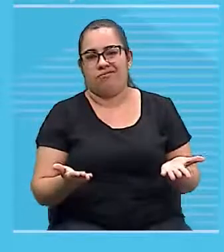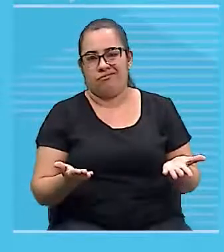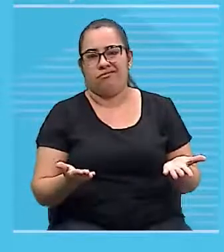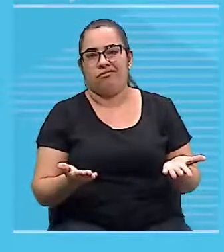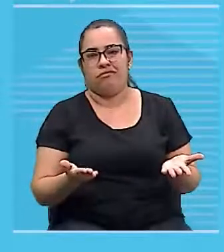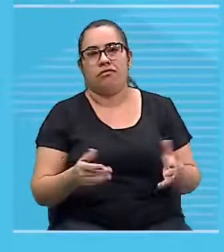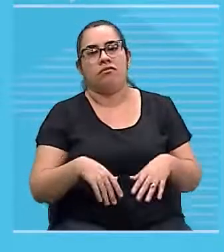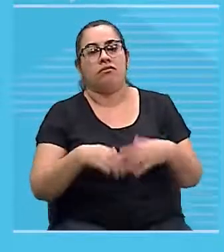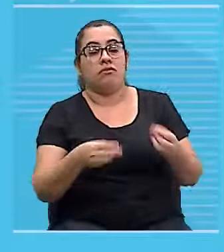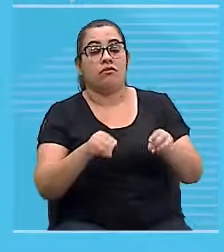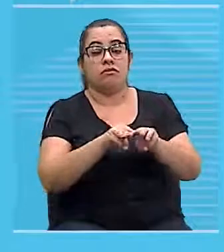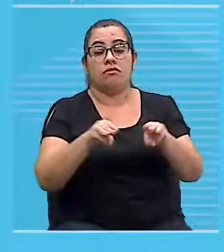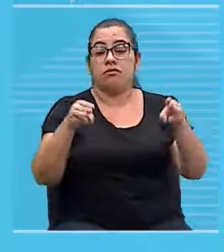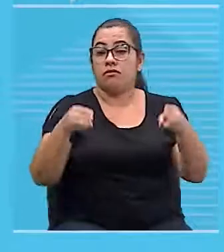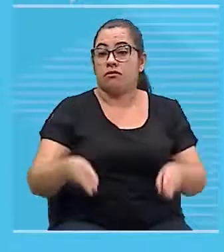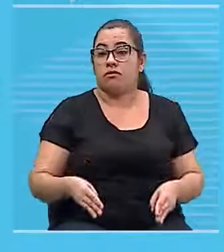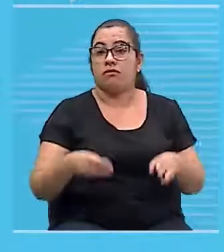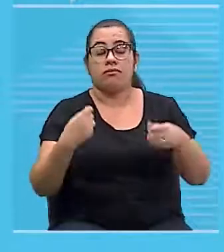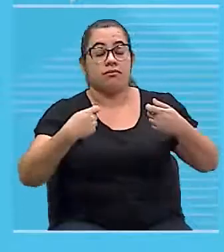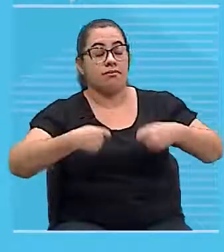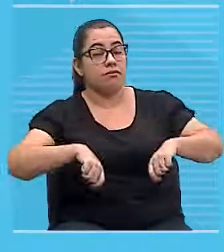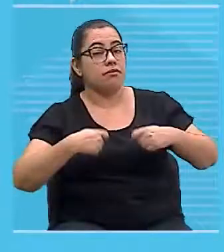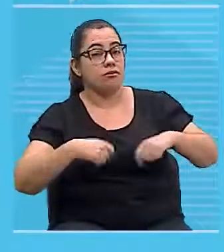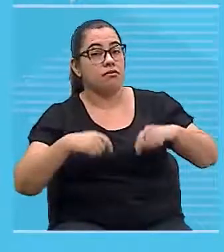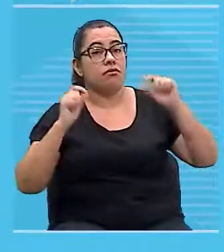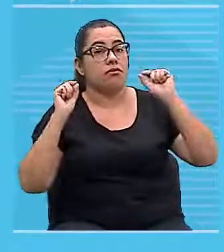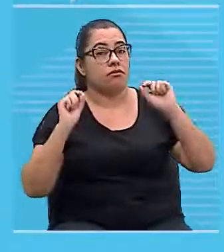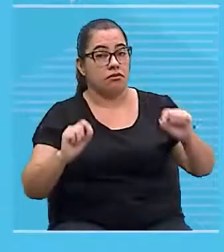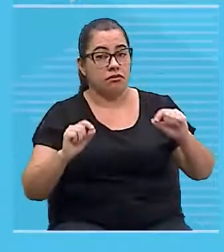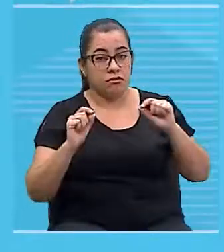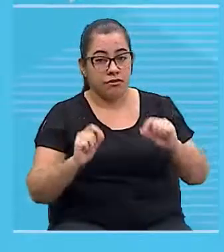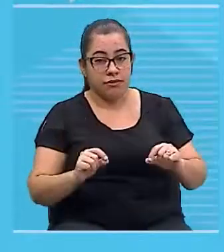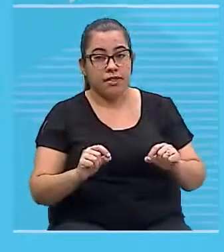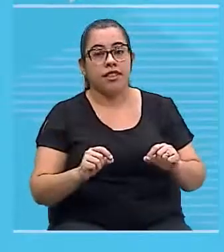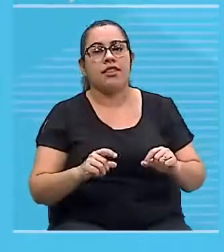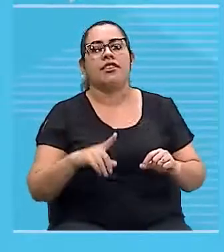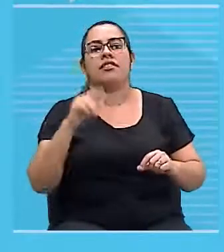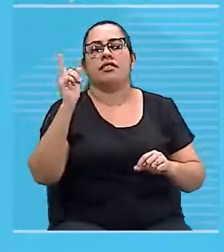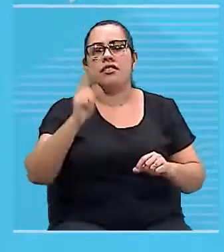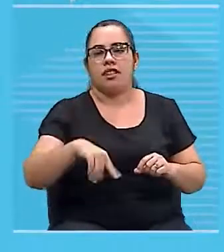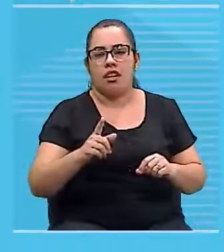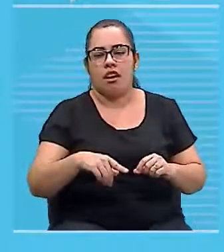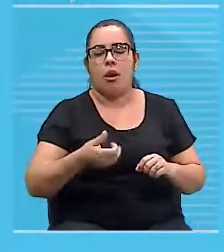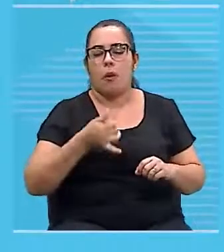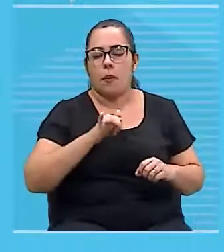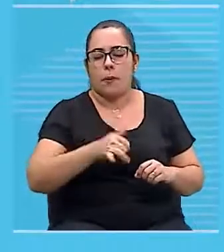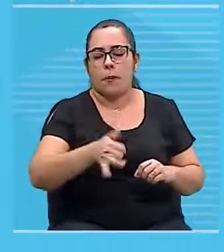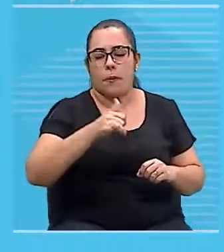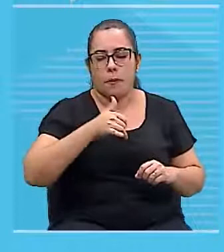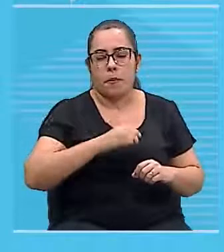ele necessita da corrente elétrica diretamente.